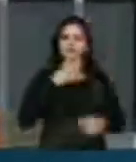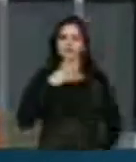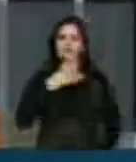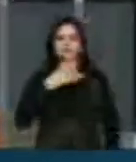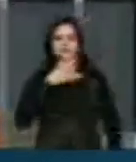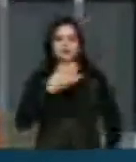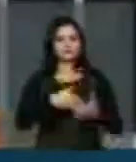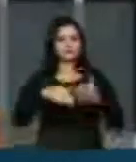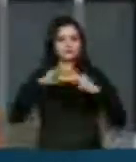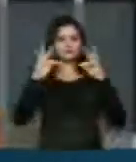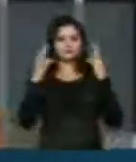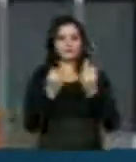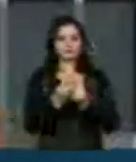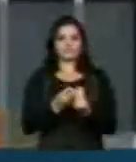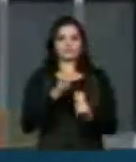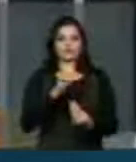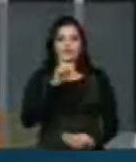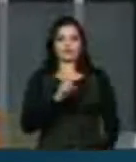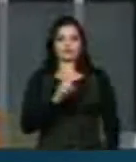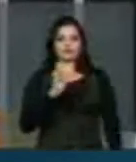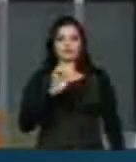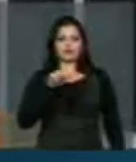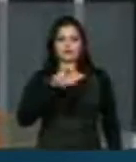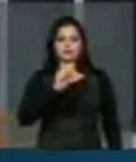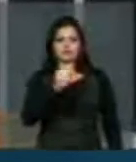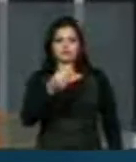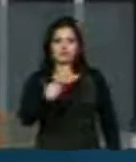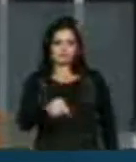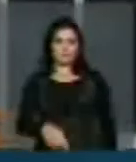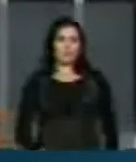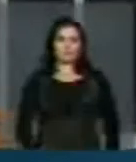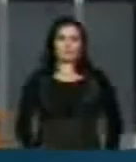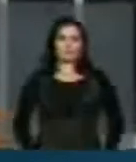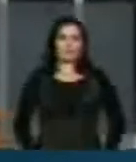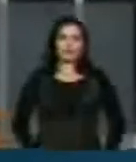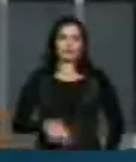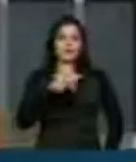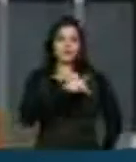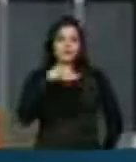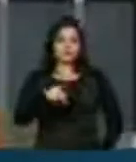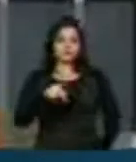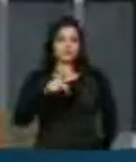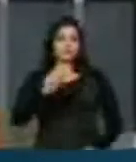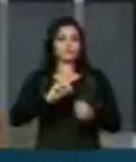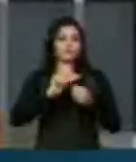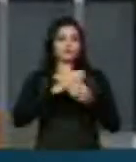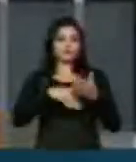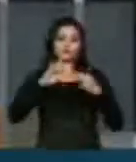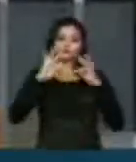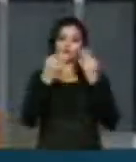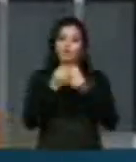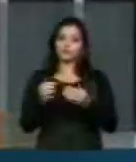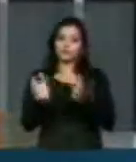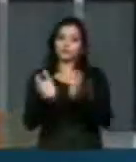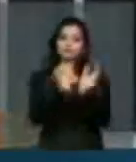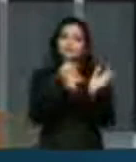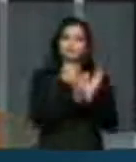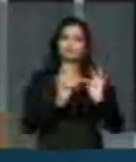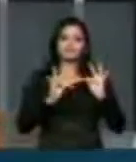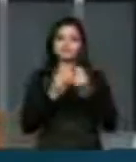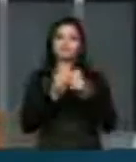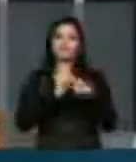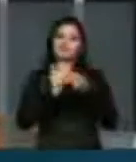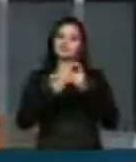e da extensão. O professor Aloysio fez com que todos os colegiados funcionassem, teve uma gestão